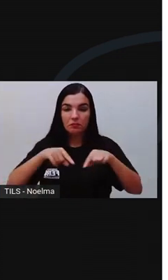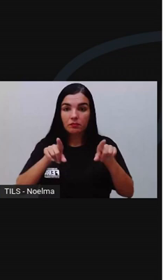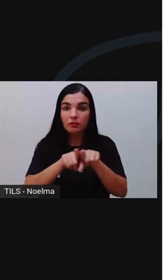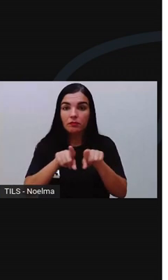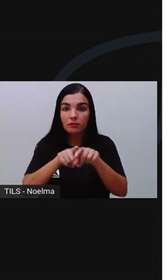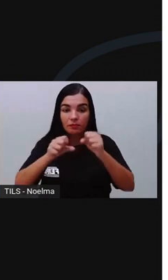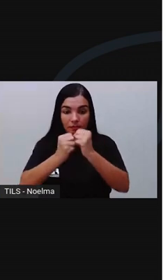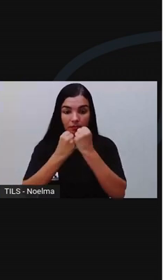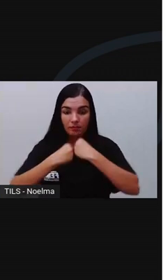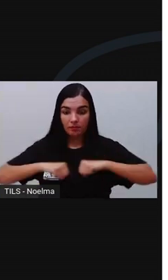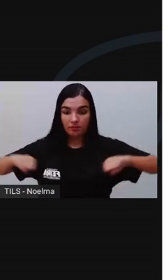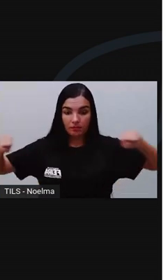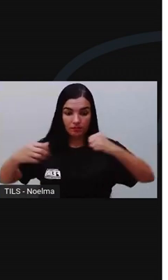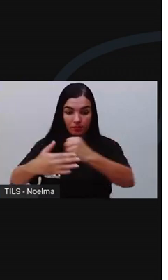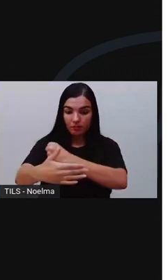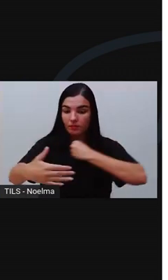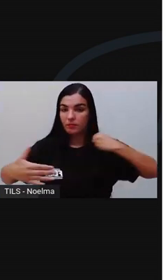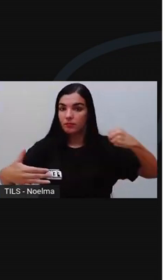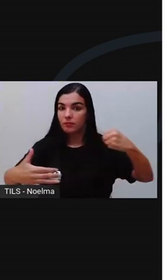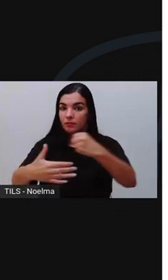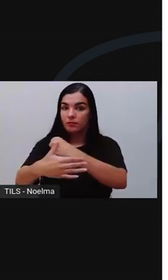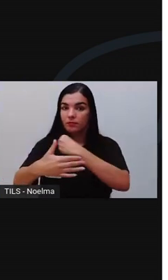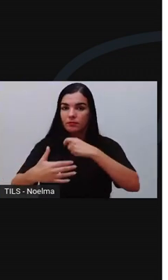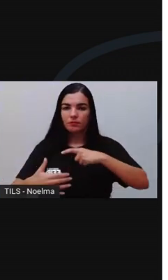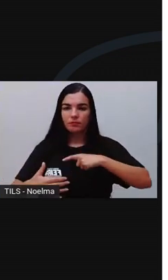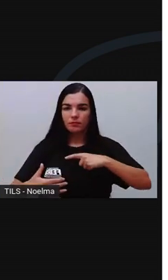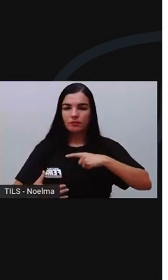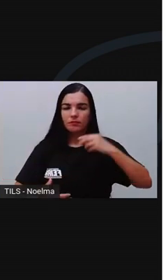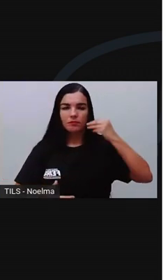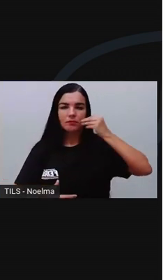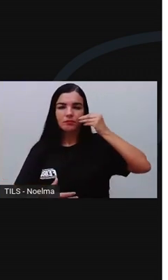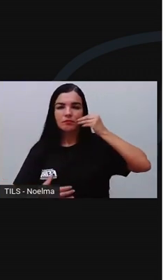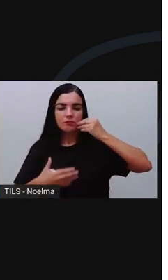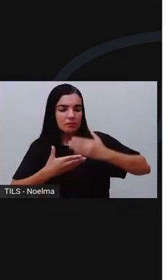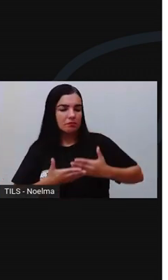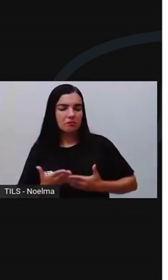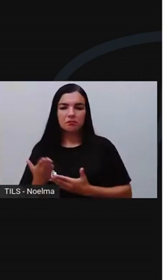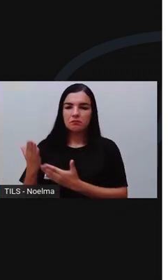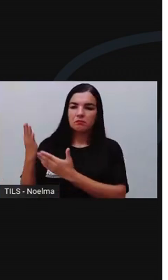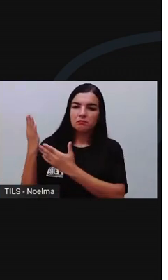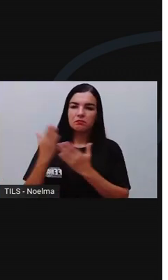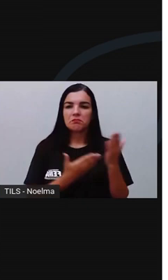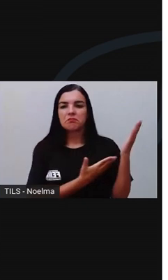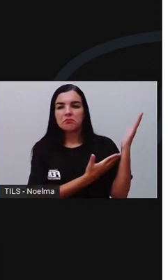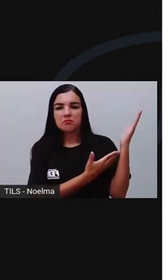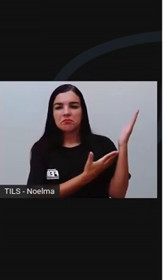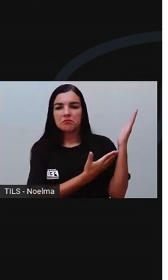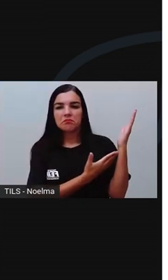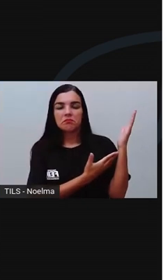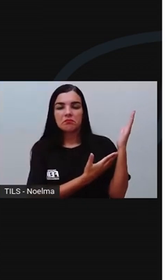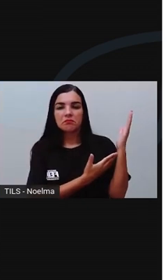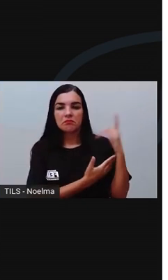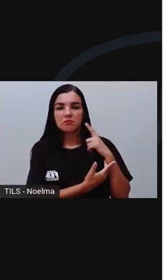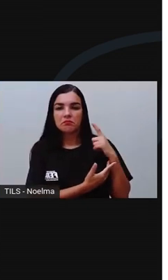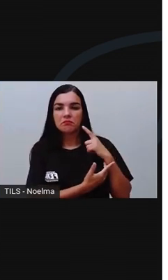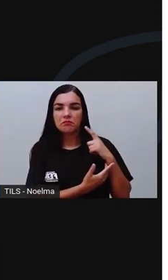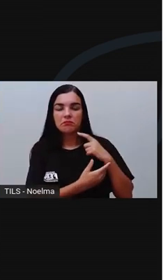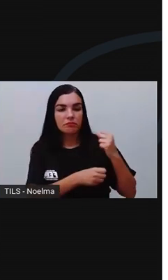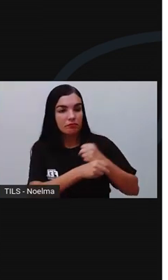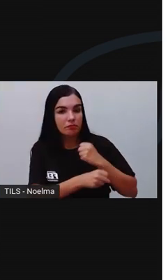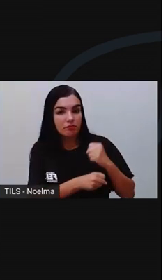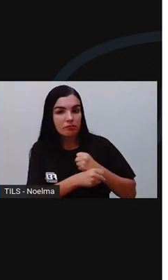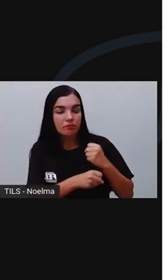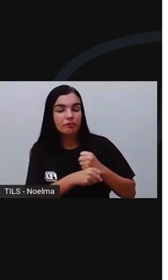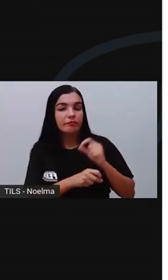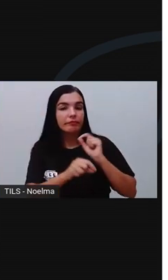Apesar da imponência das casas grandes, seu imobiliário era bastante simples, confeccionado pelos próprios escravos